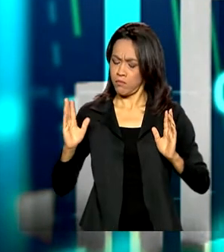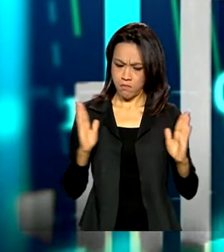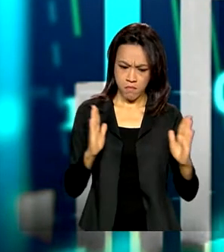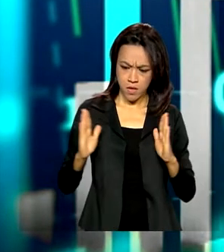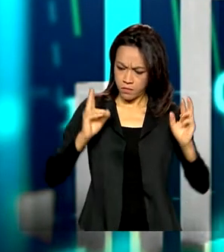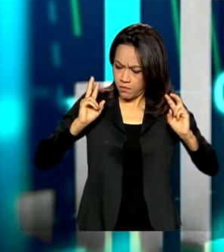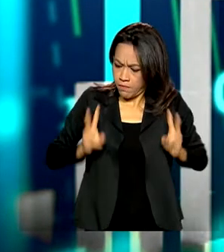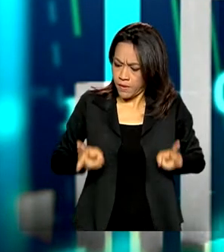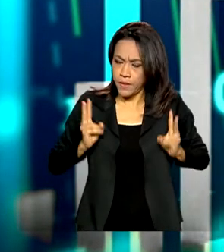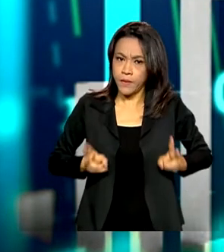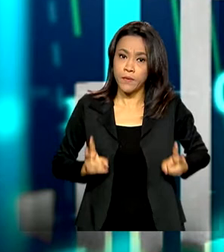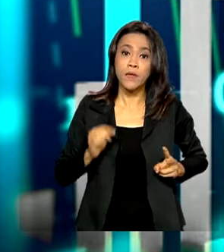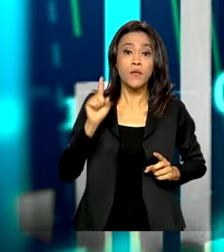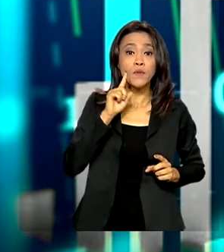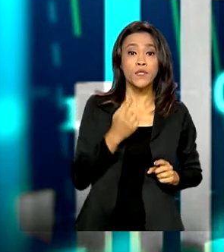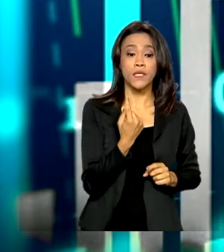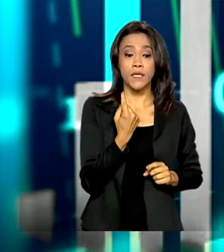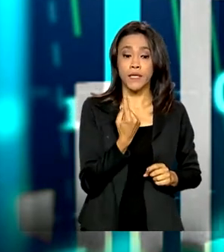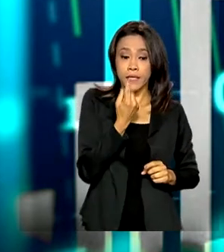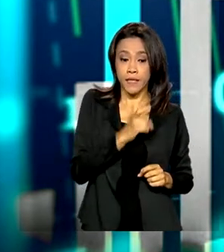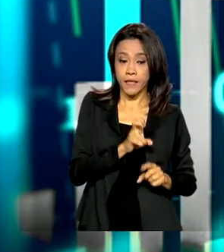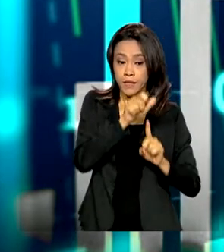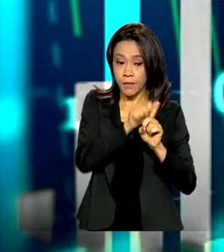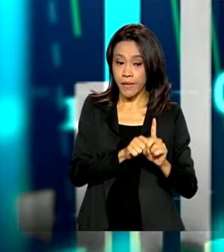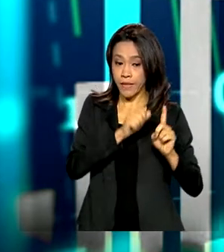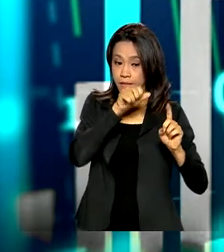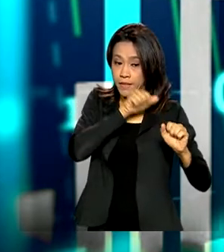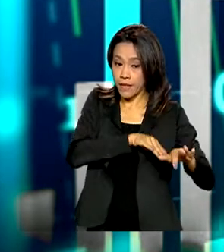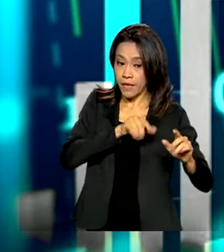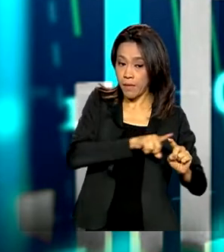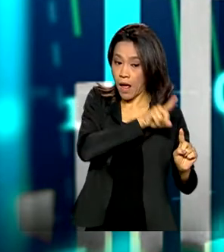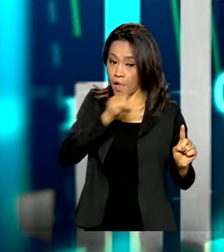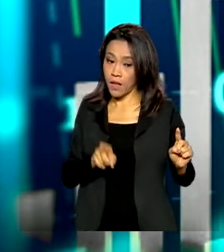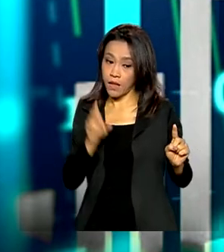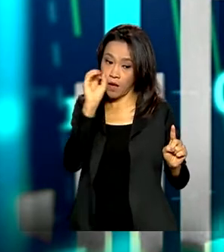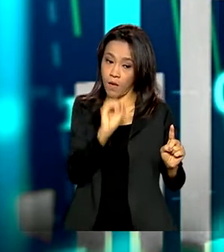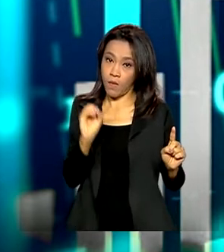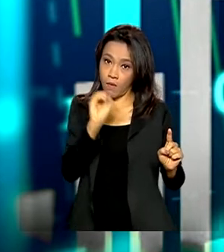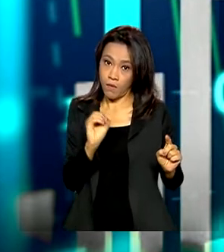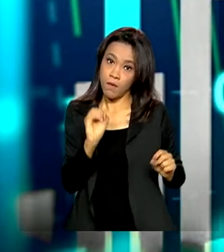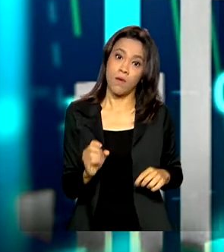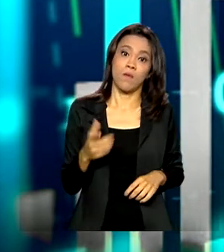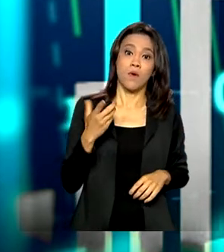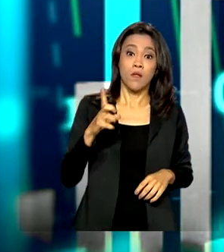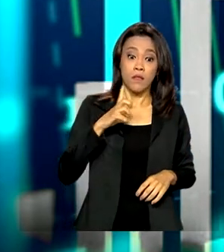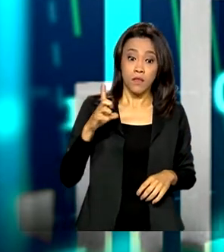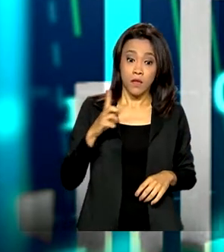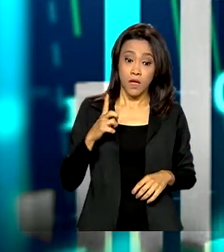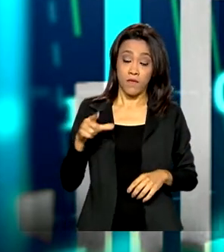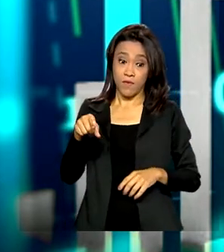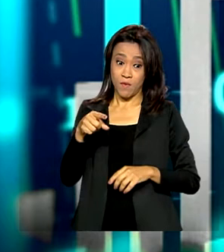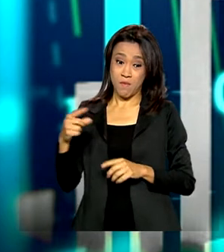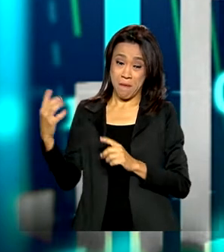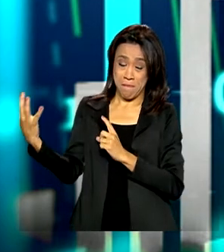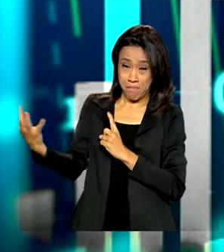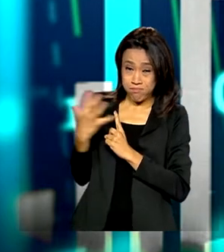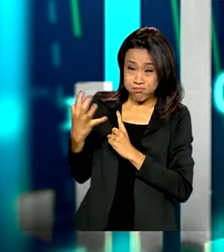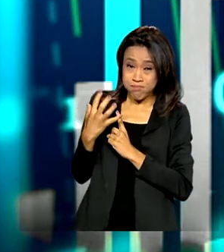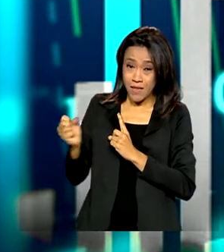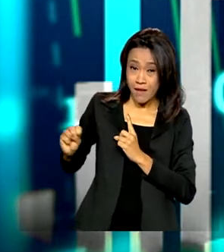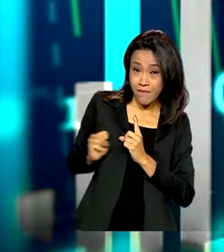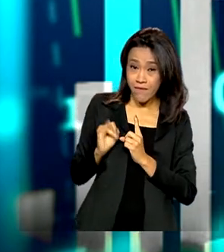de coleta, que é do dia 15 de setembro até o dia 15 de outubro. Do ponto de vista da pressão inflacionária, nós tivemos